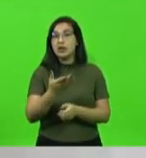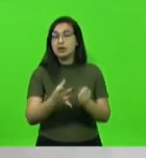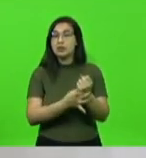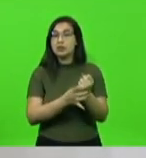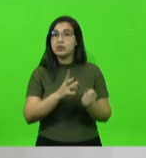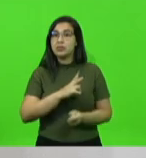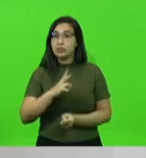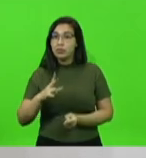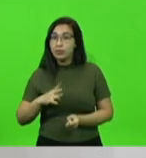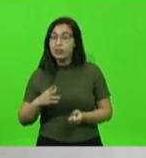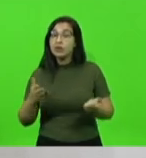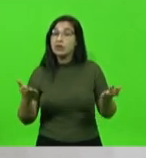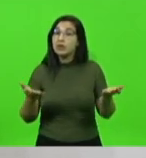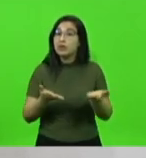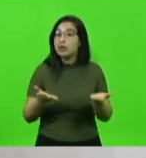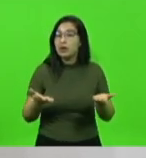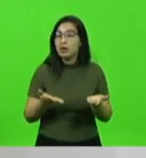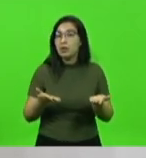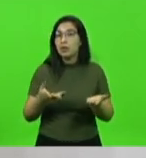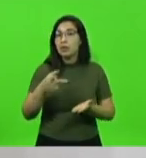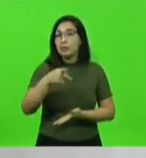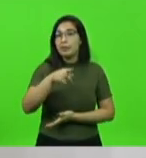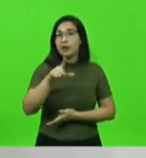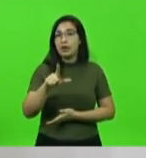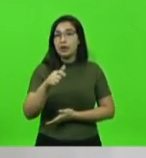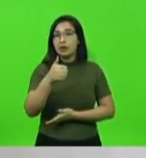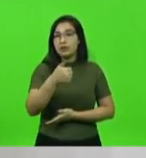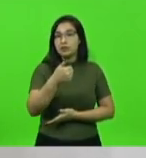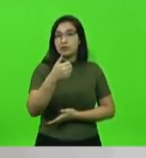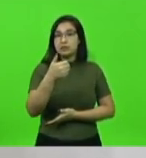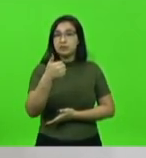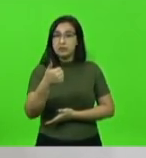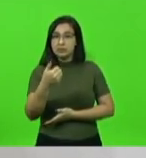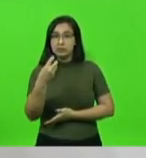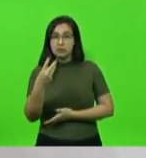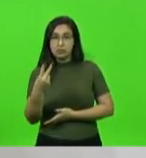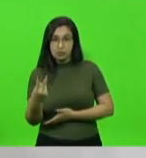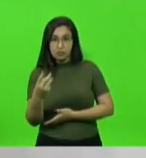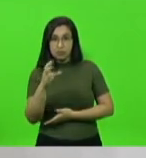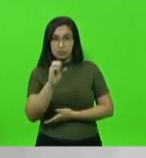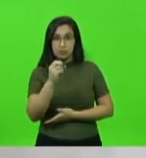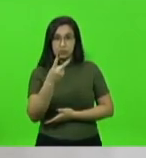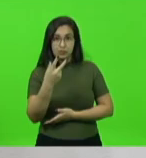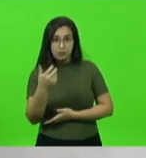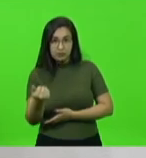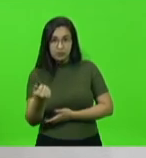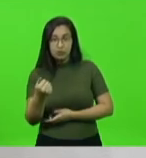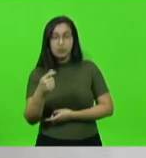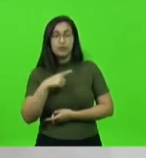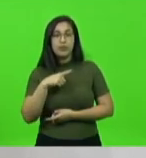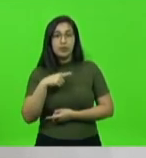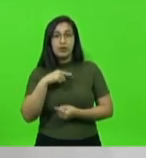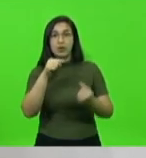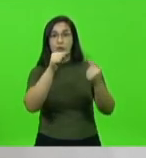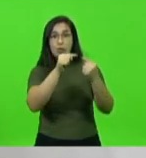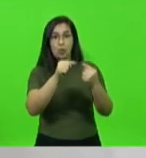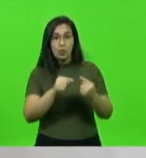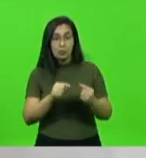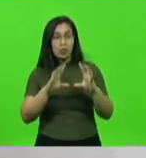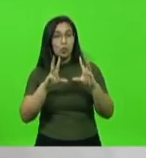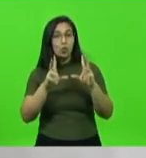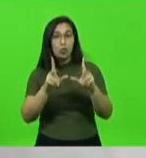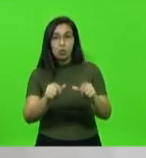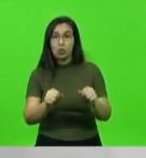E agora aqui, o PLC 12 de 2021, ele conserva os mesmos níveis e apresenta